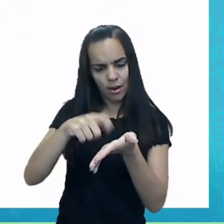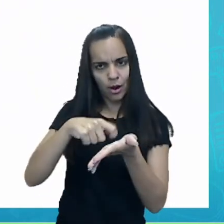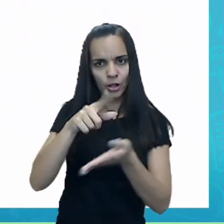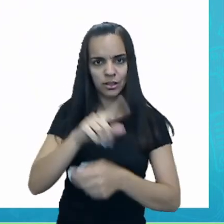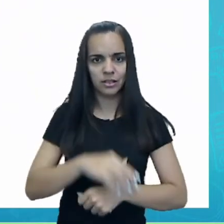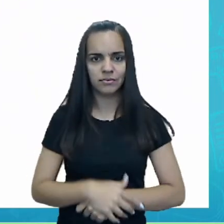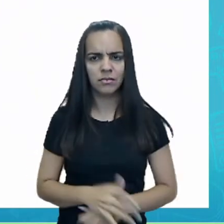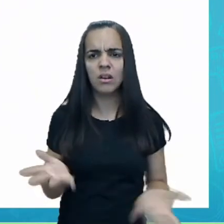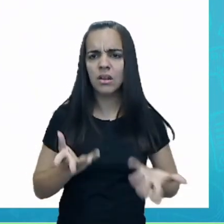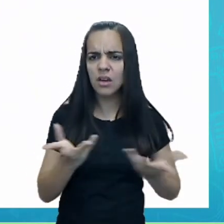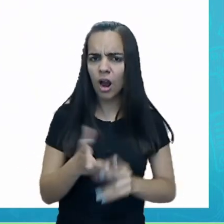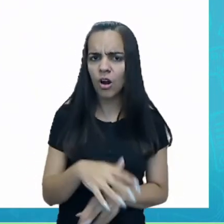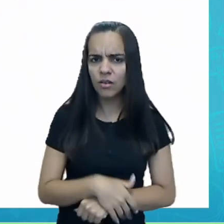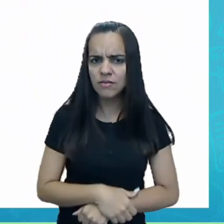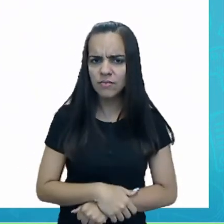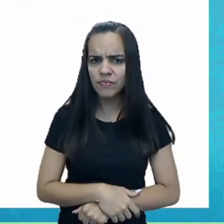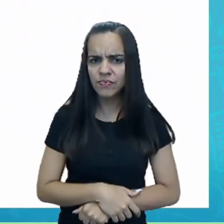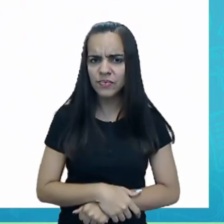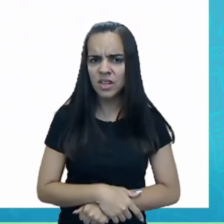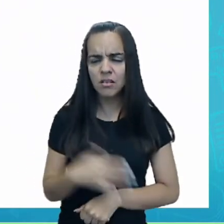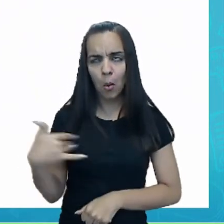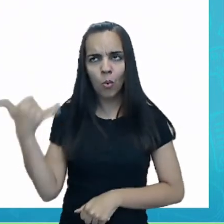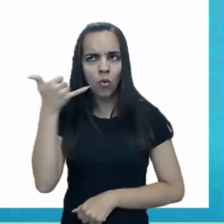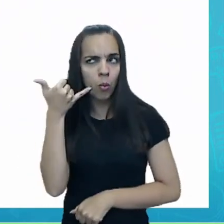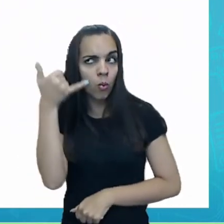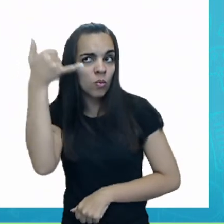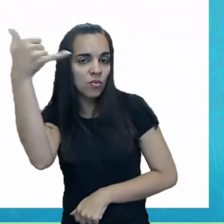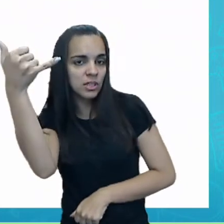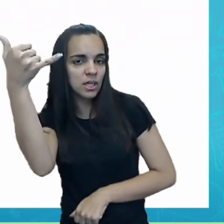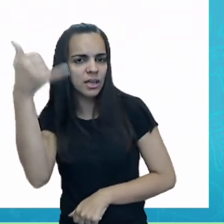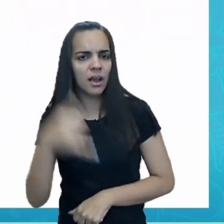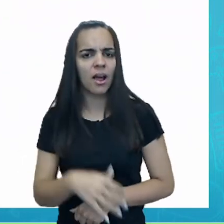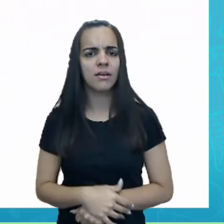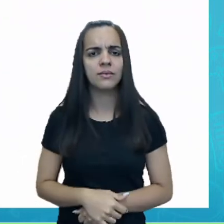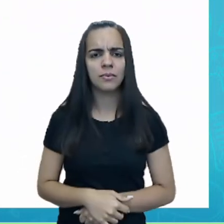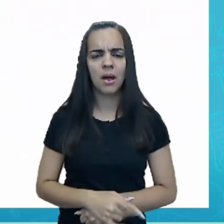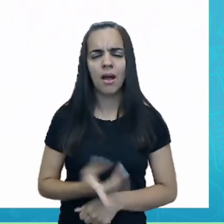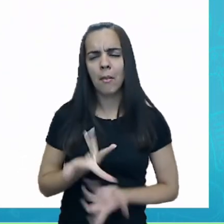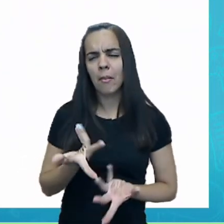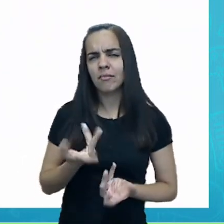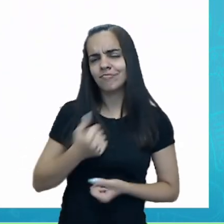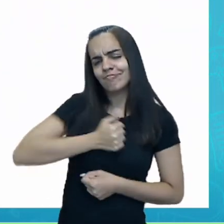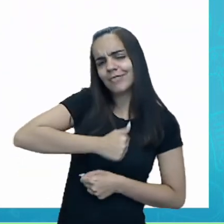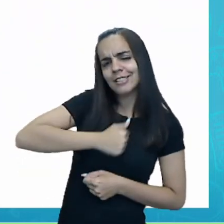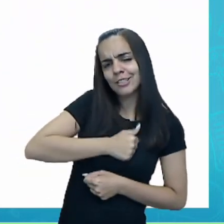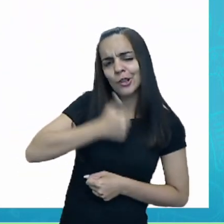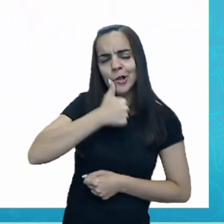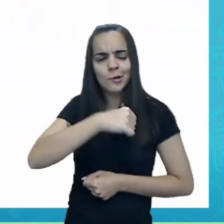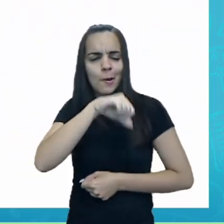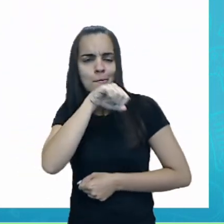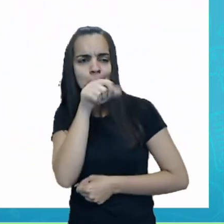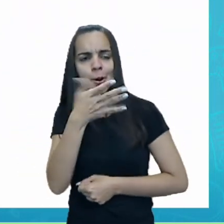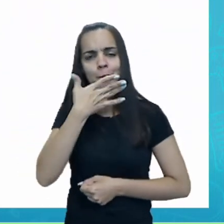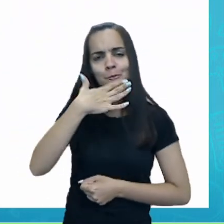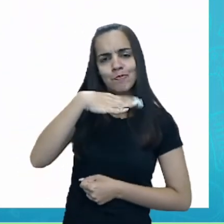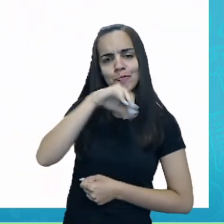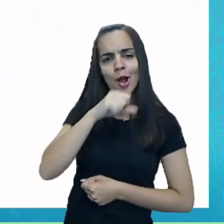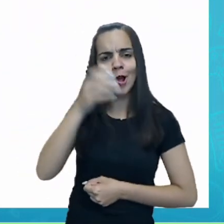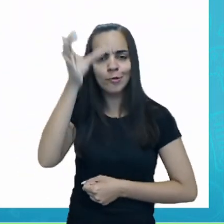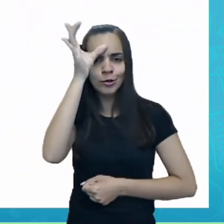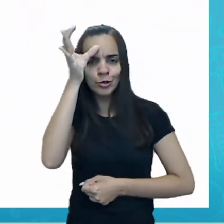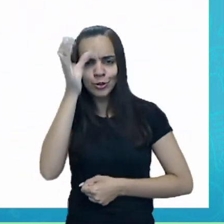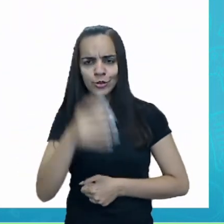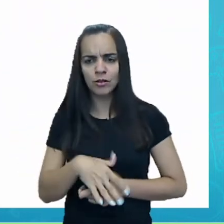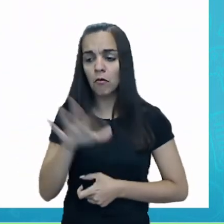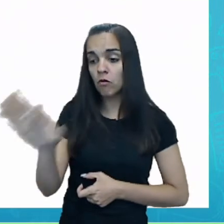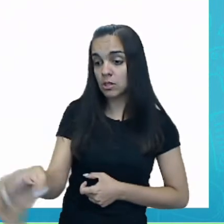E agora? Quando você vai fazer uma ligação pra matar a saudade do pai, da mãe, do tio, você vai pegar o